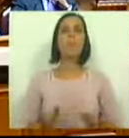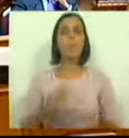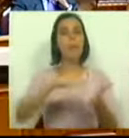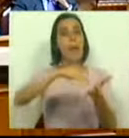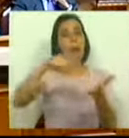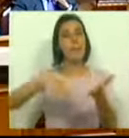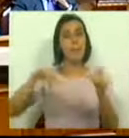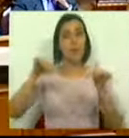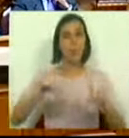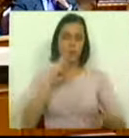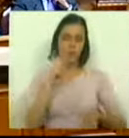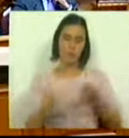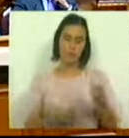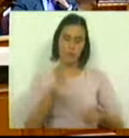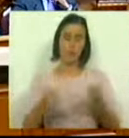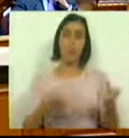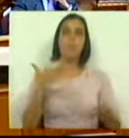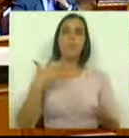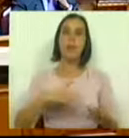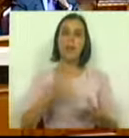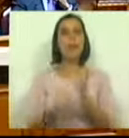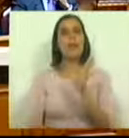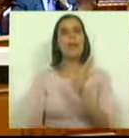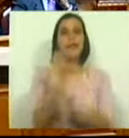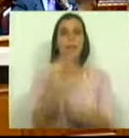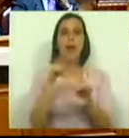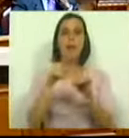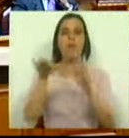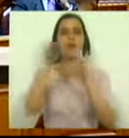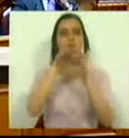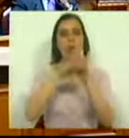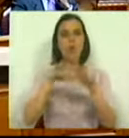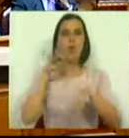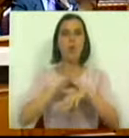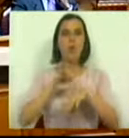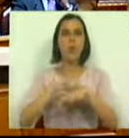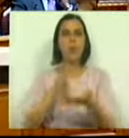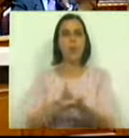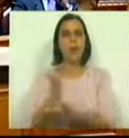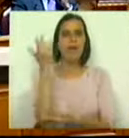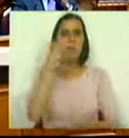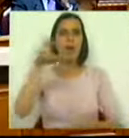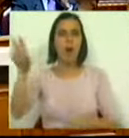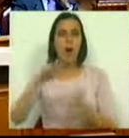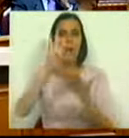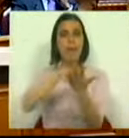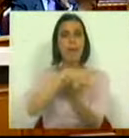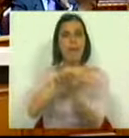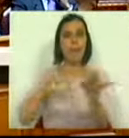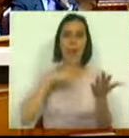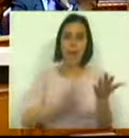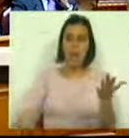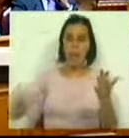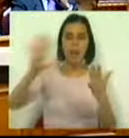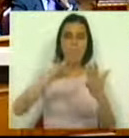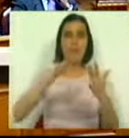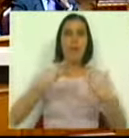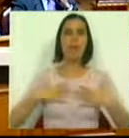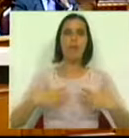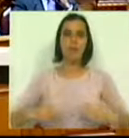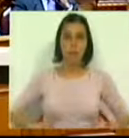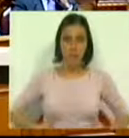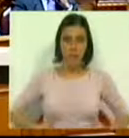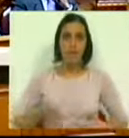petição que hoje analisamos pretende que sejam criados o Estatuto Doente Crónico e a Tabela Nacional de Incapacidades